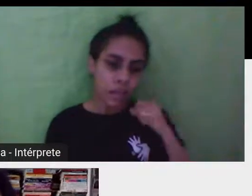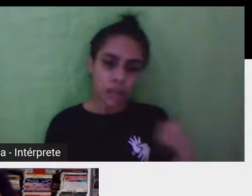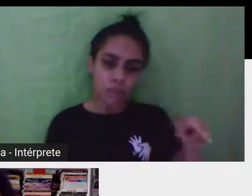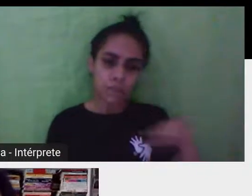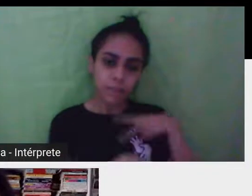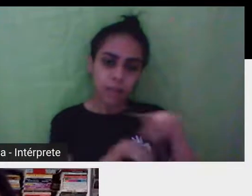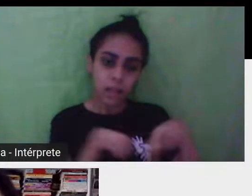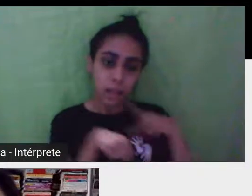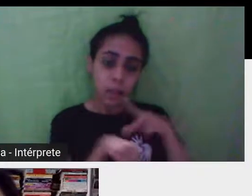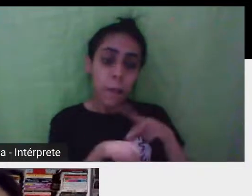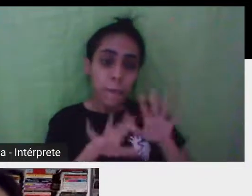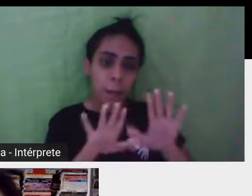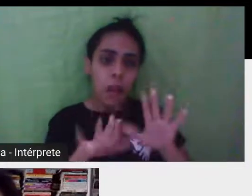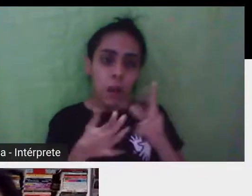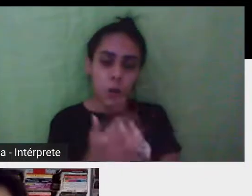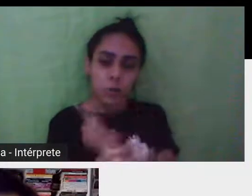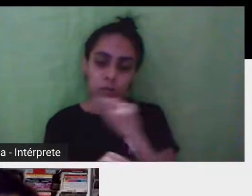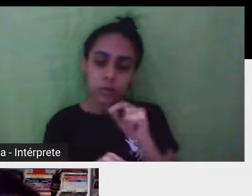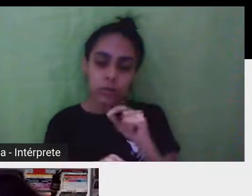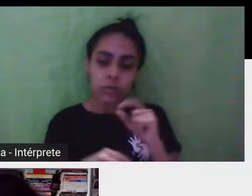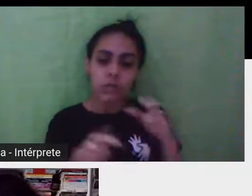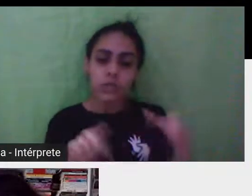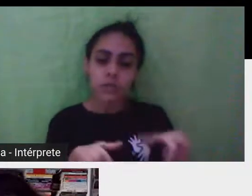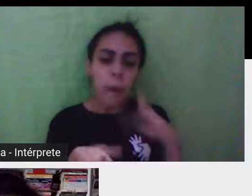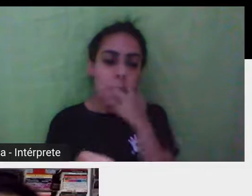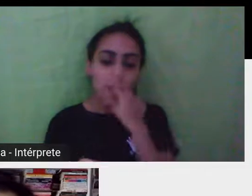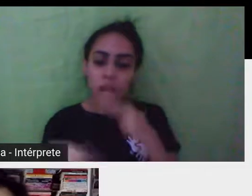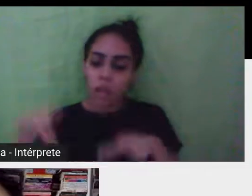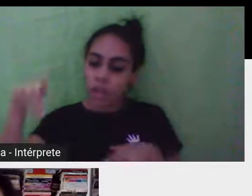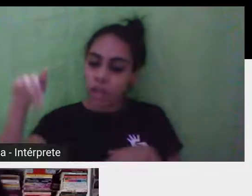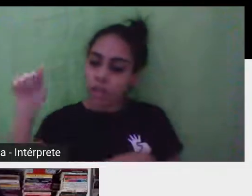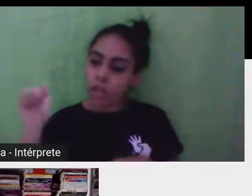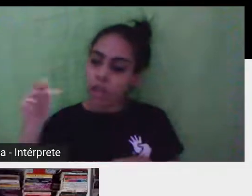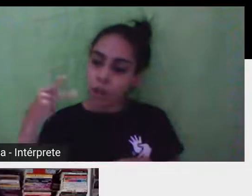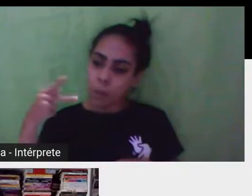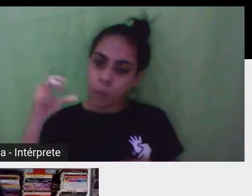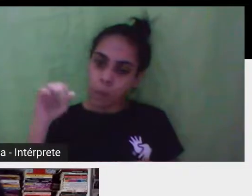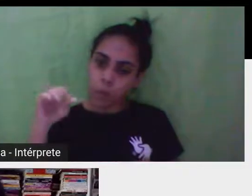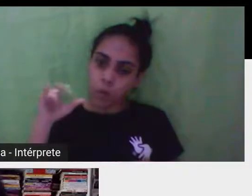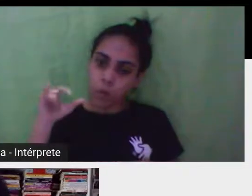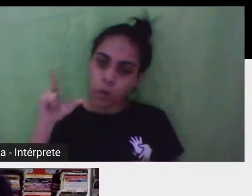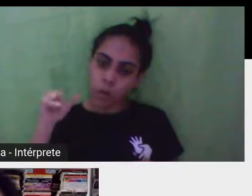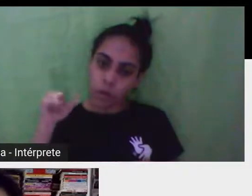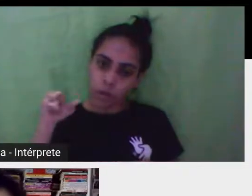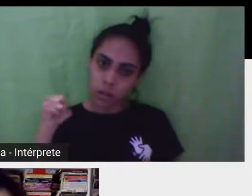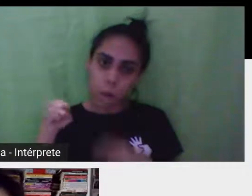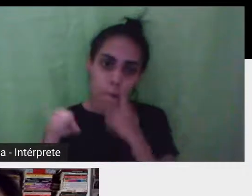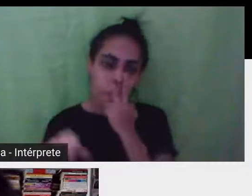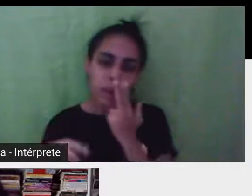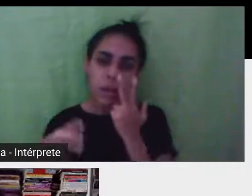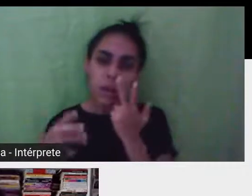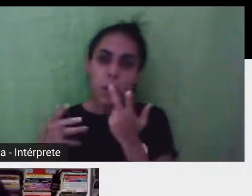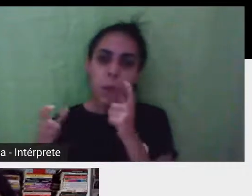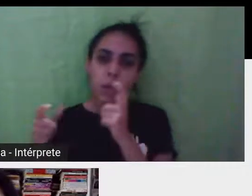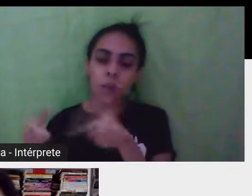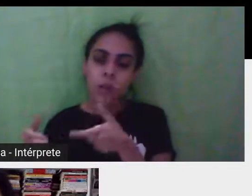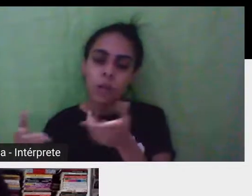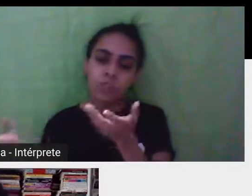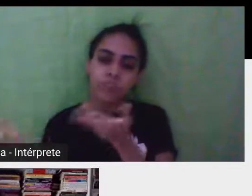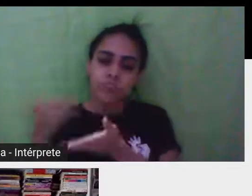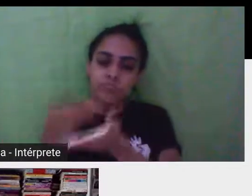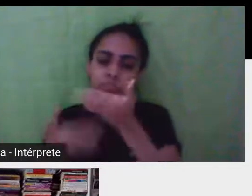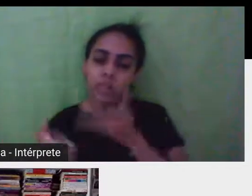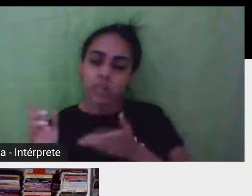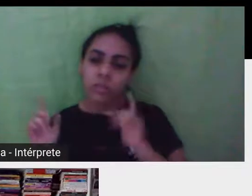por outro lado, Nápoles é a bagaceira, né? Os cortiços, a máfia.